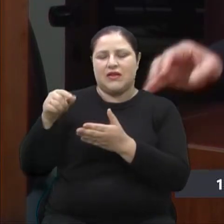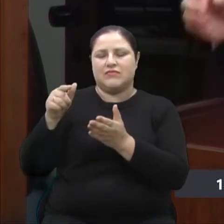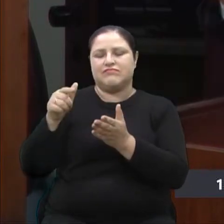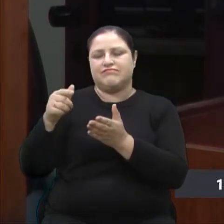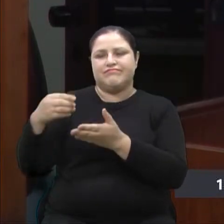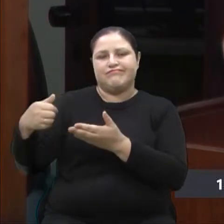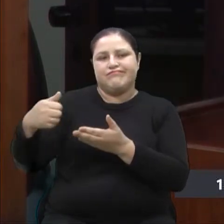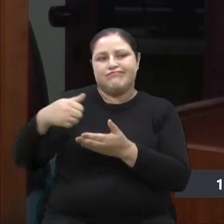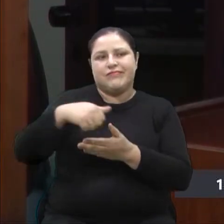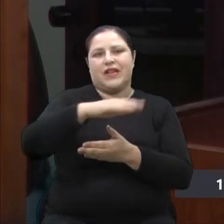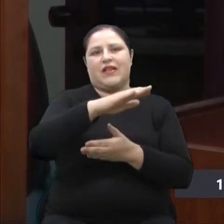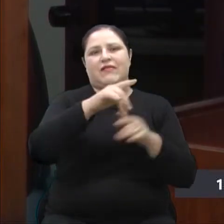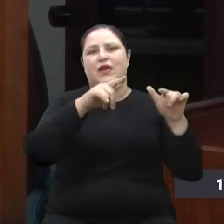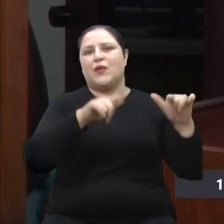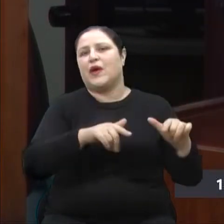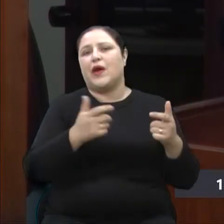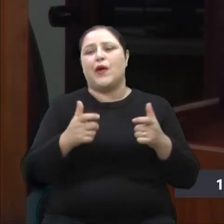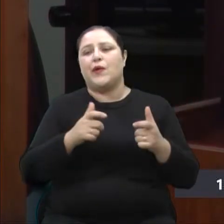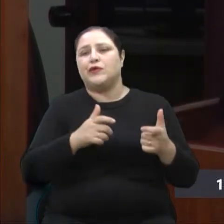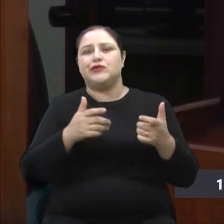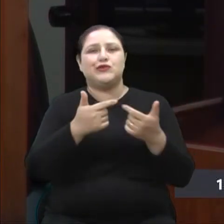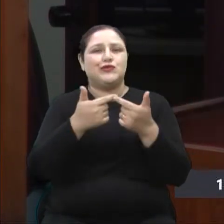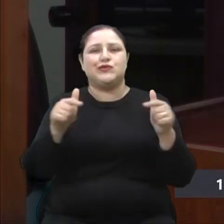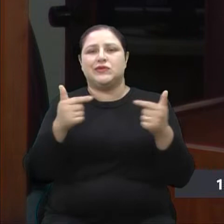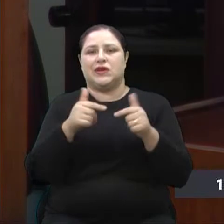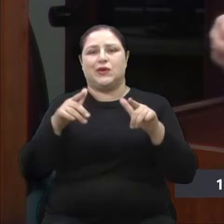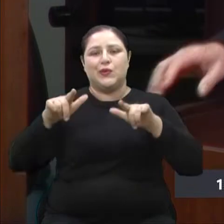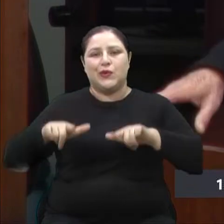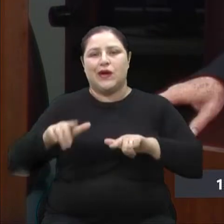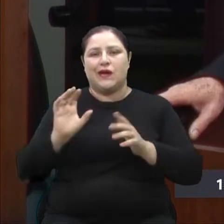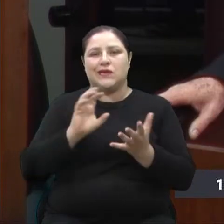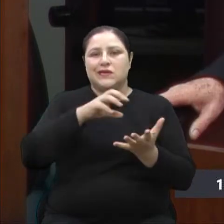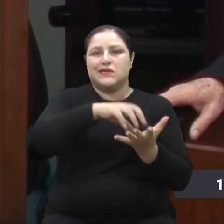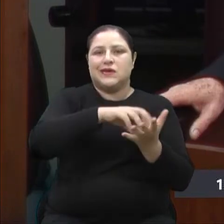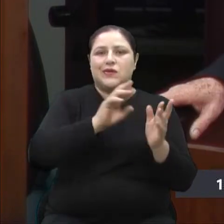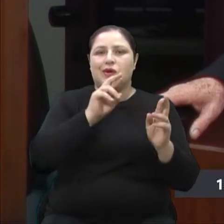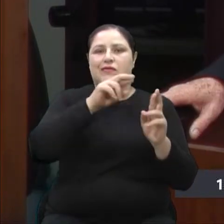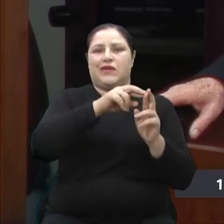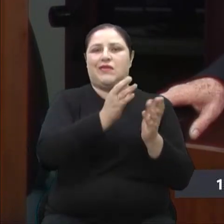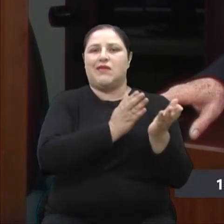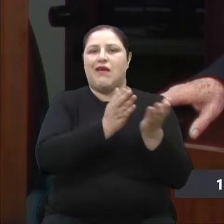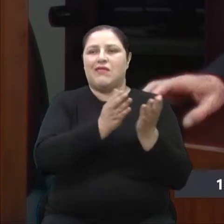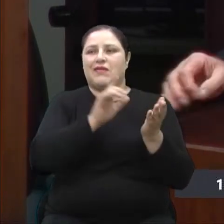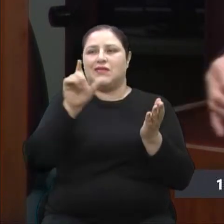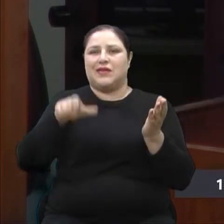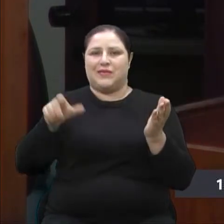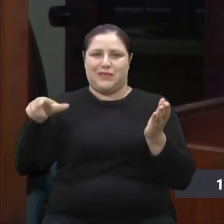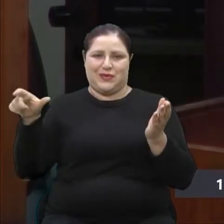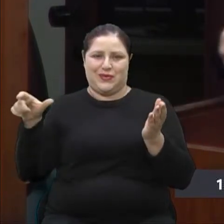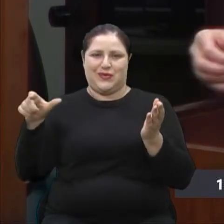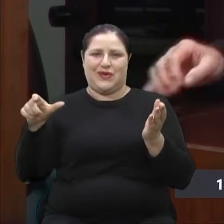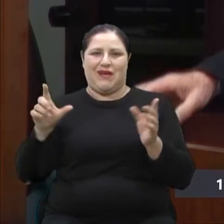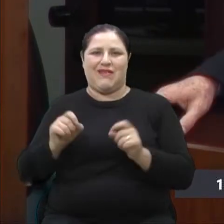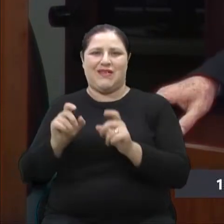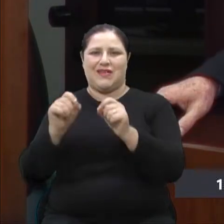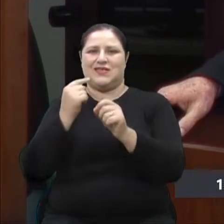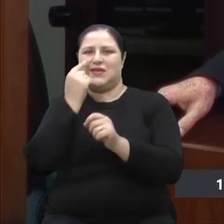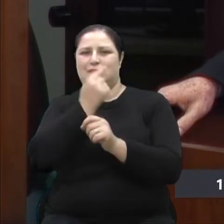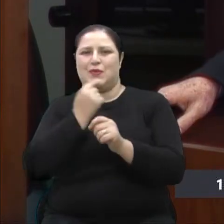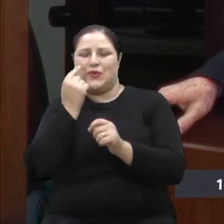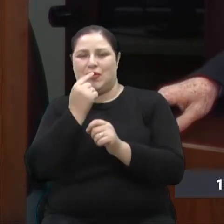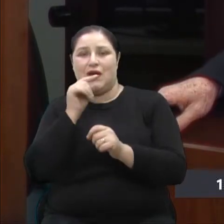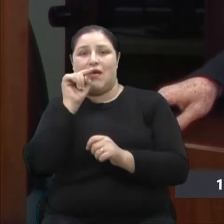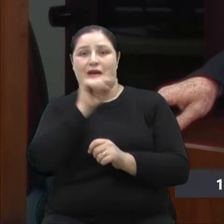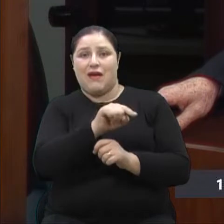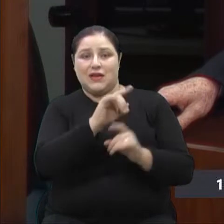A gente não tinha e não tem ainda um centro de referência para isso. Então, esse instituto, ele está